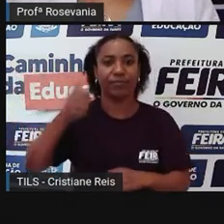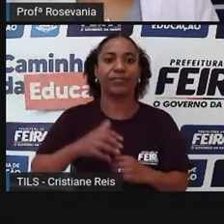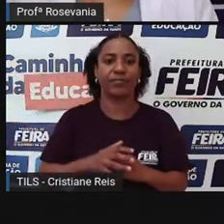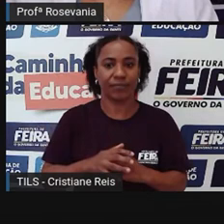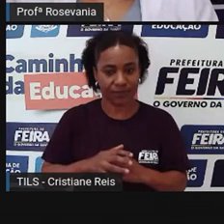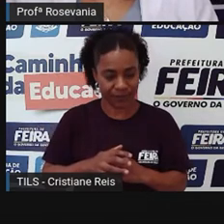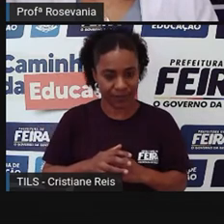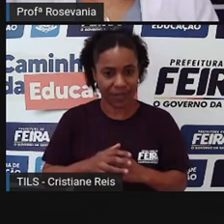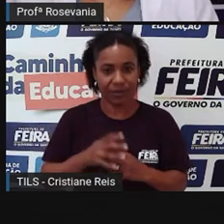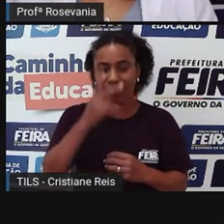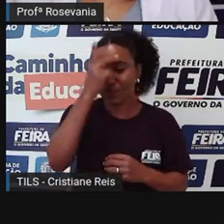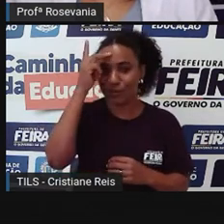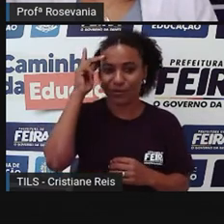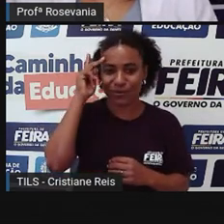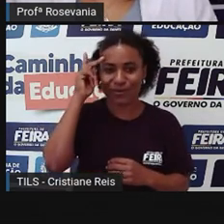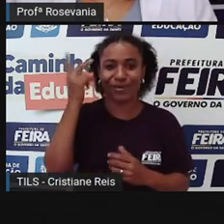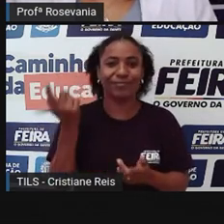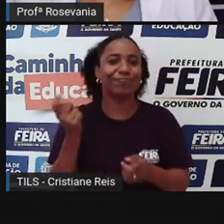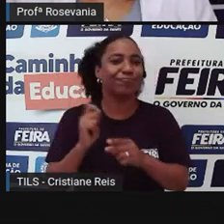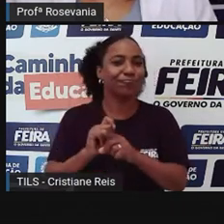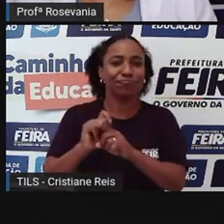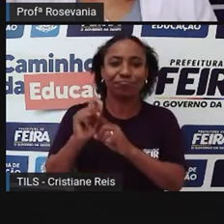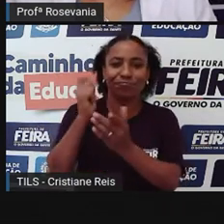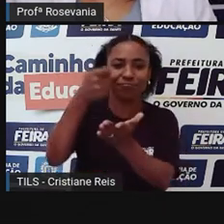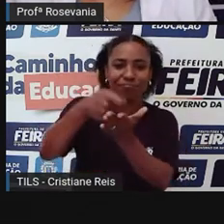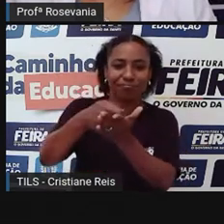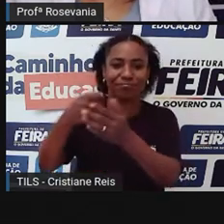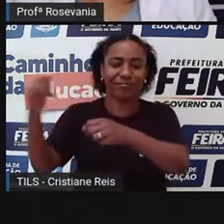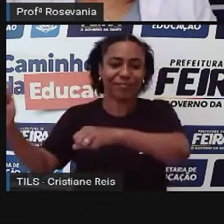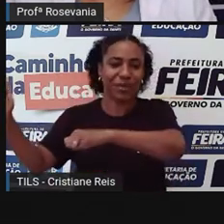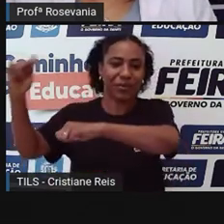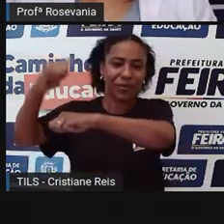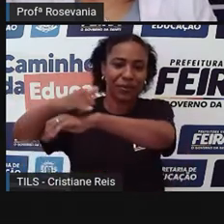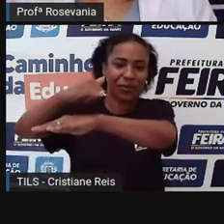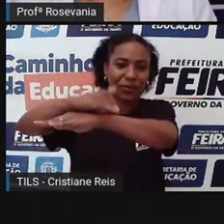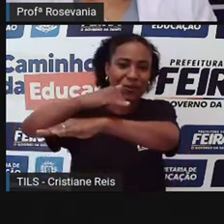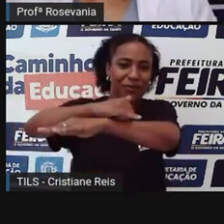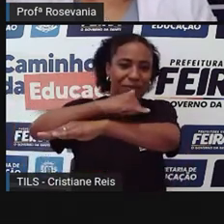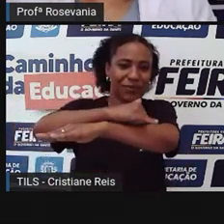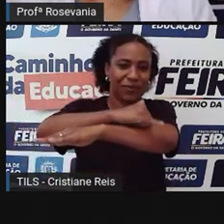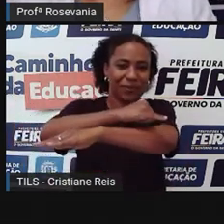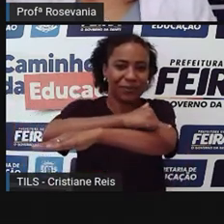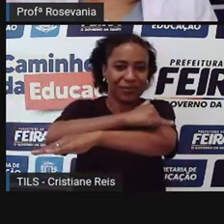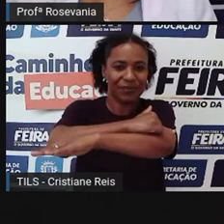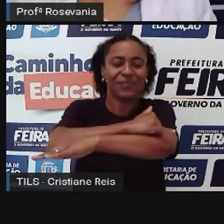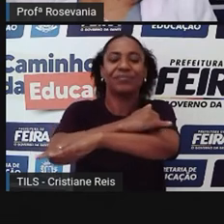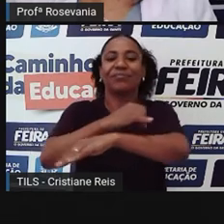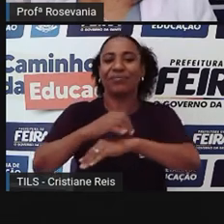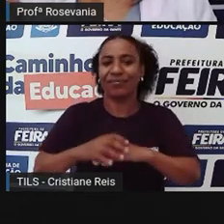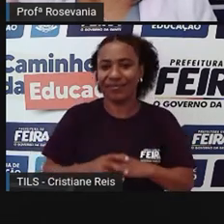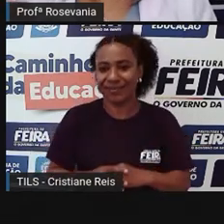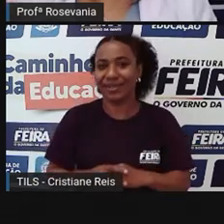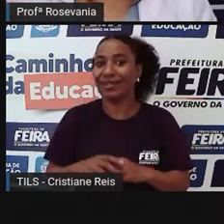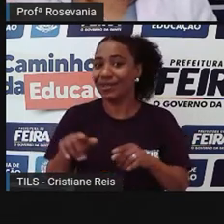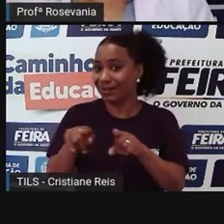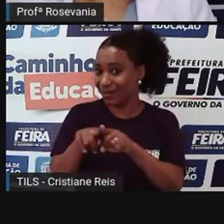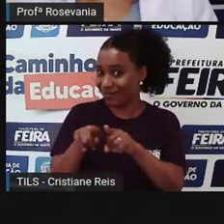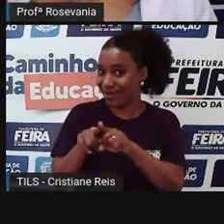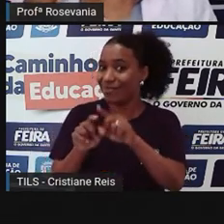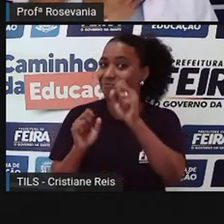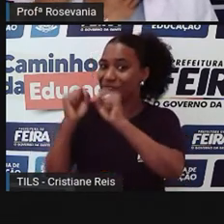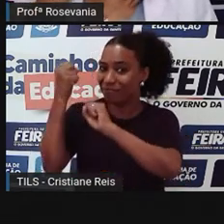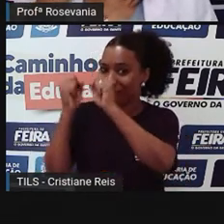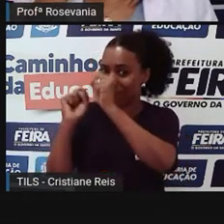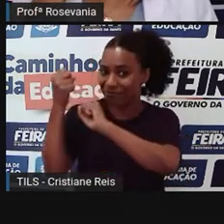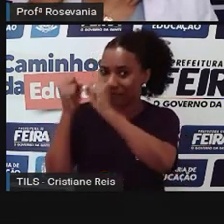andar de avião aí nesse espaço. espaço. Então, nossa cidade não só tem um aeroporto, como também a tem uma fábrica de aviões, né,